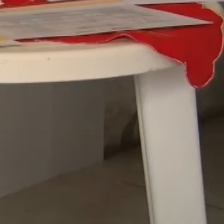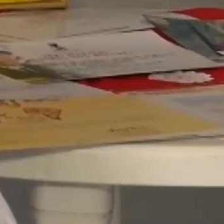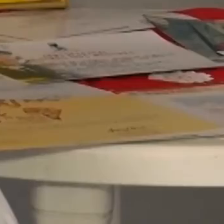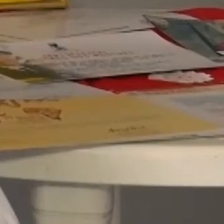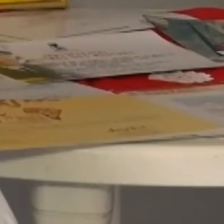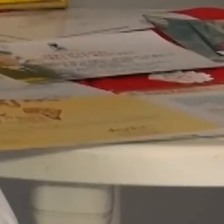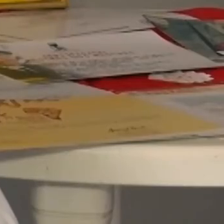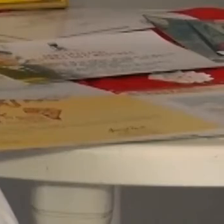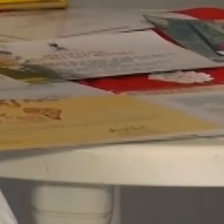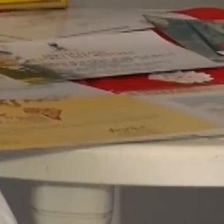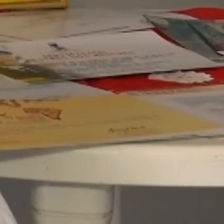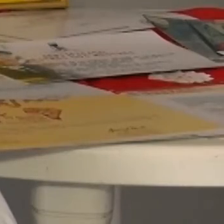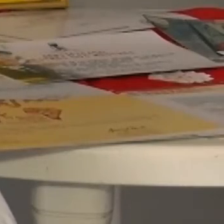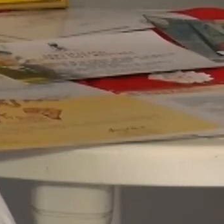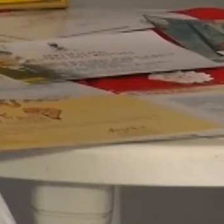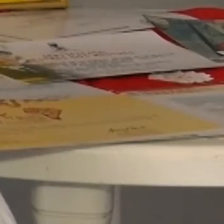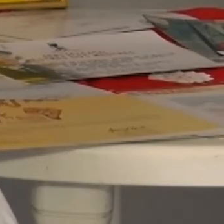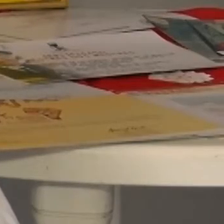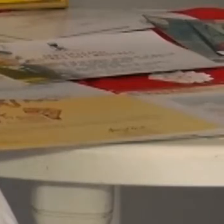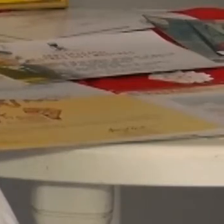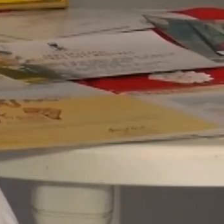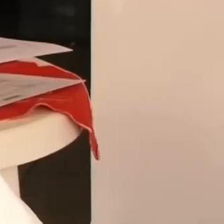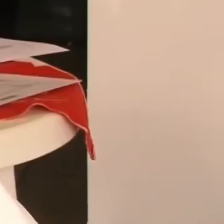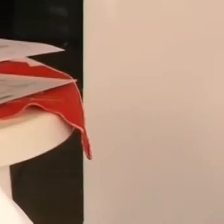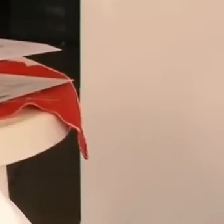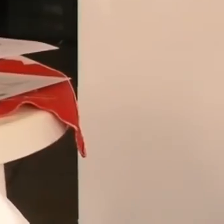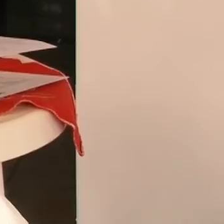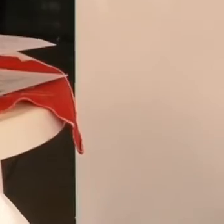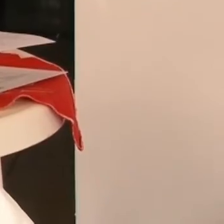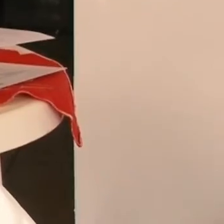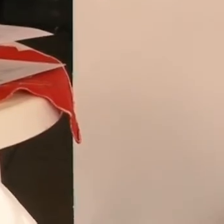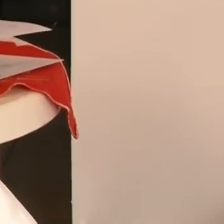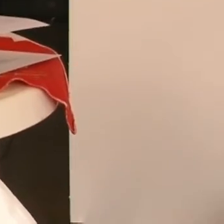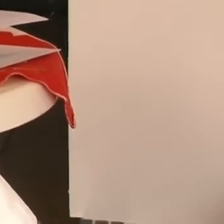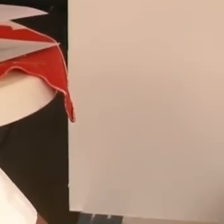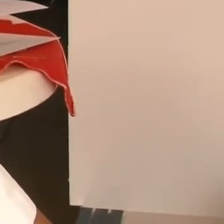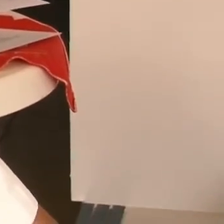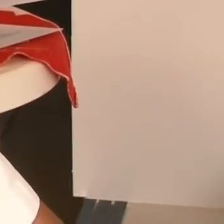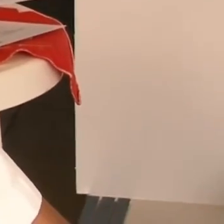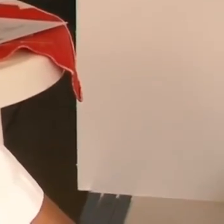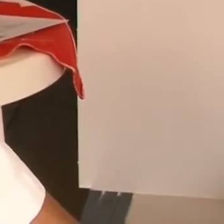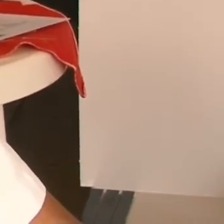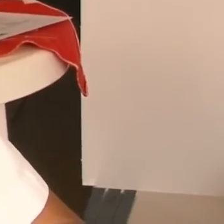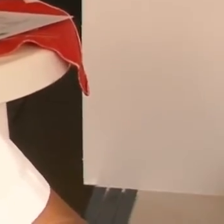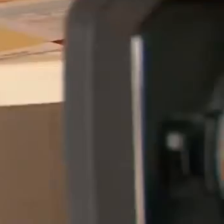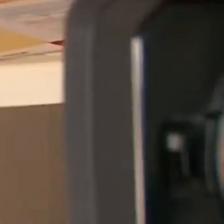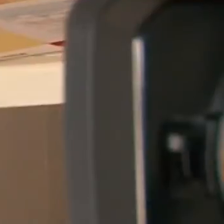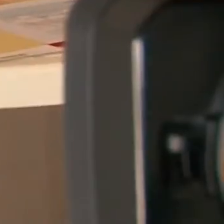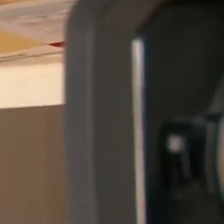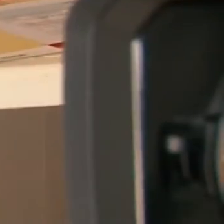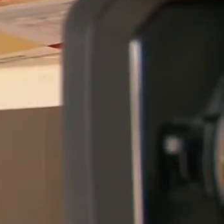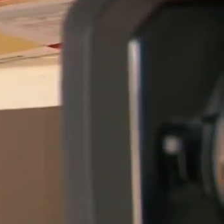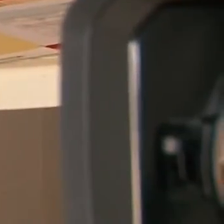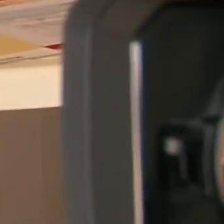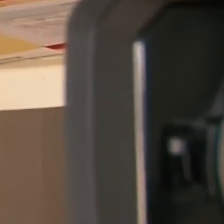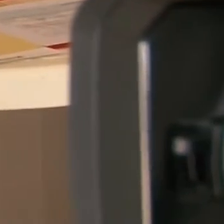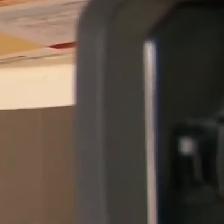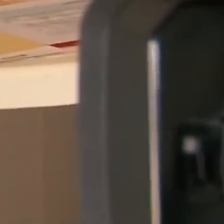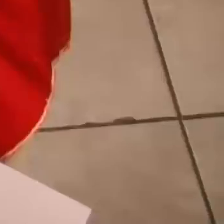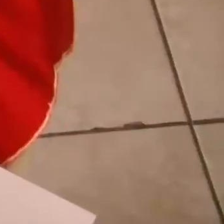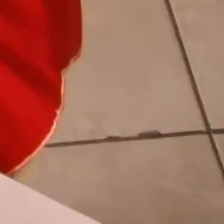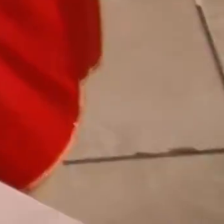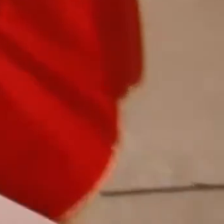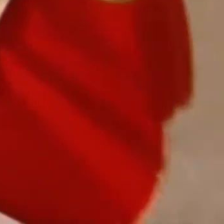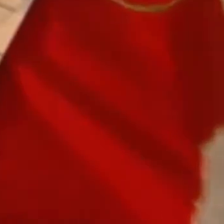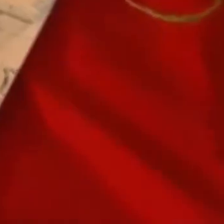de Laranjeira. Estou à frente de três grupos importantes aqui da nossa cidade de Laranjeira. Cada um dentro